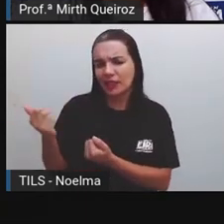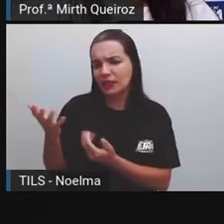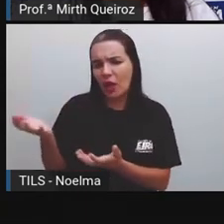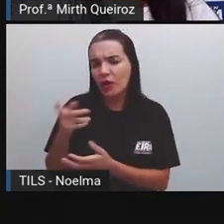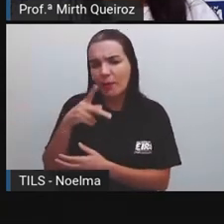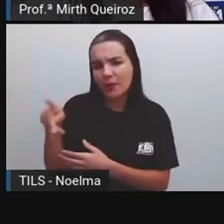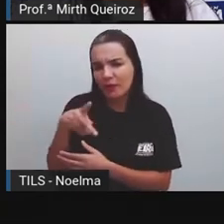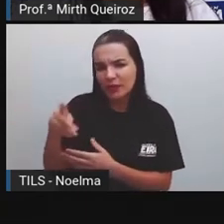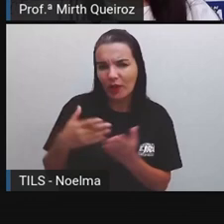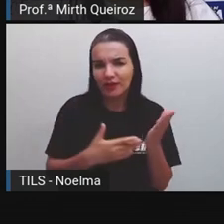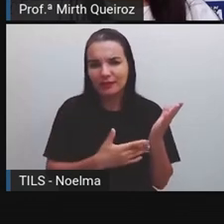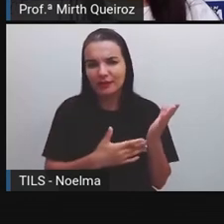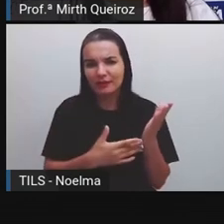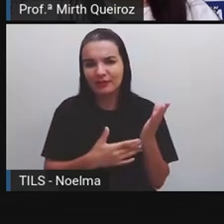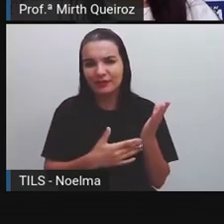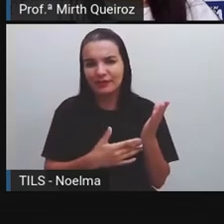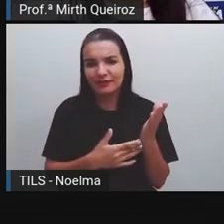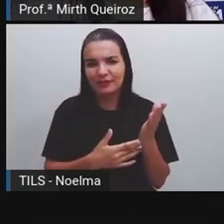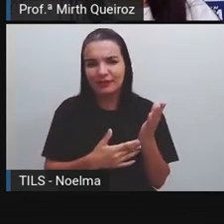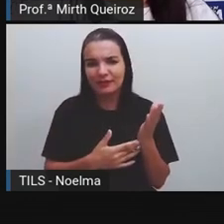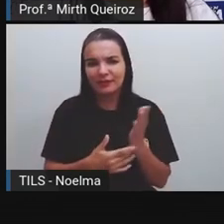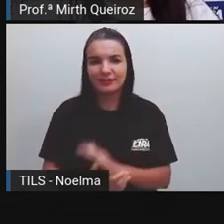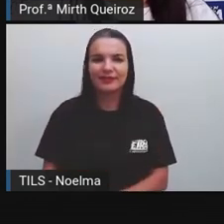colocar o professor ali. Professor.